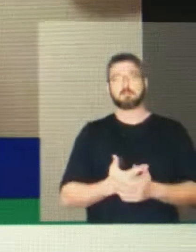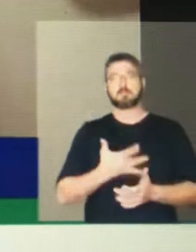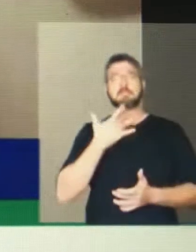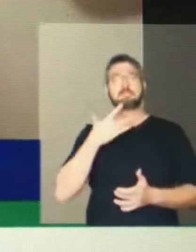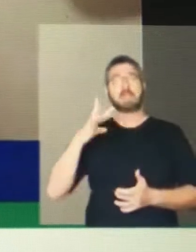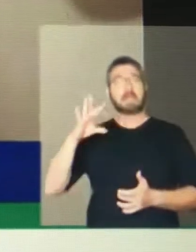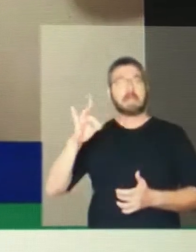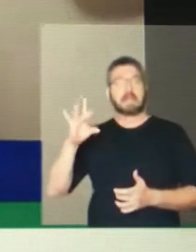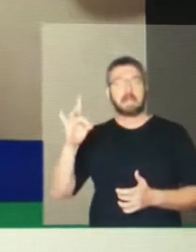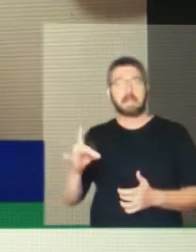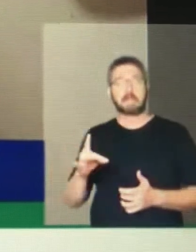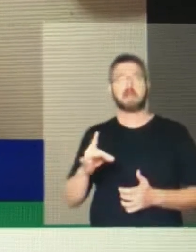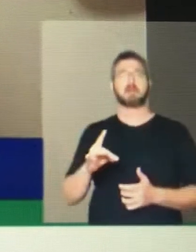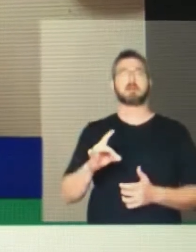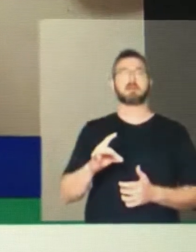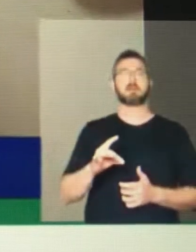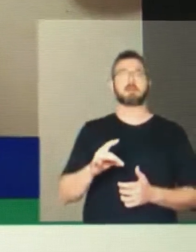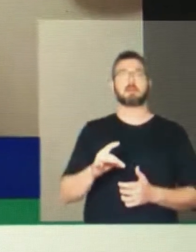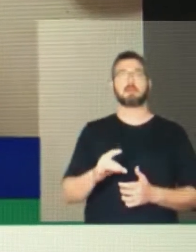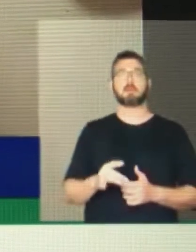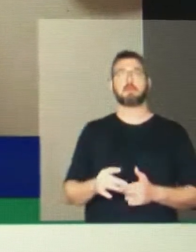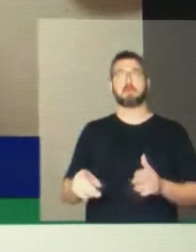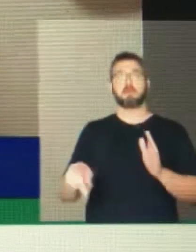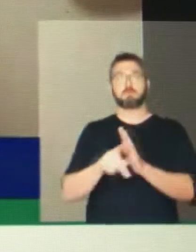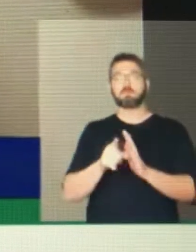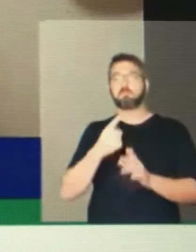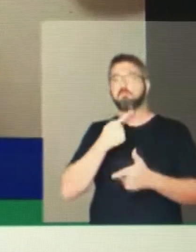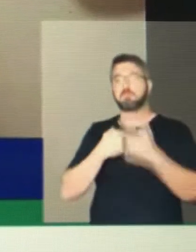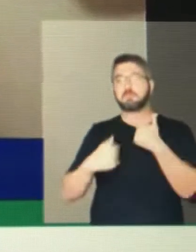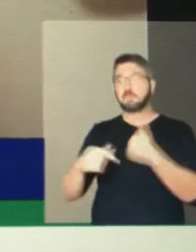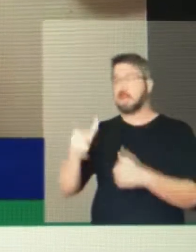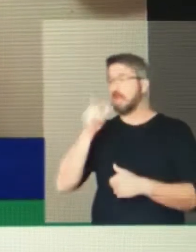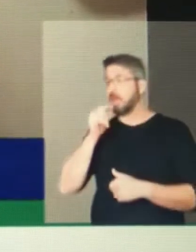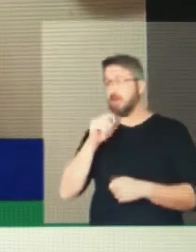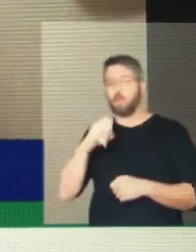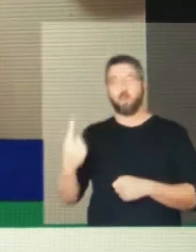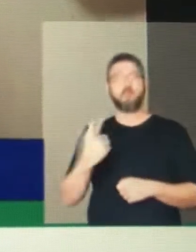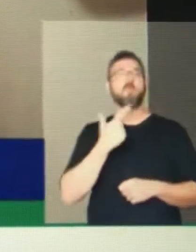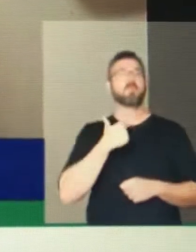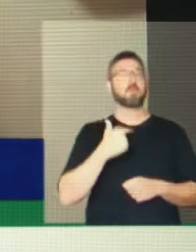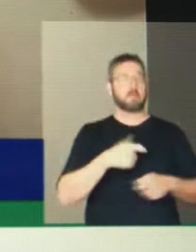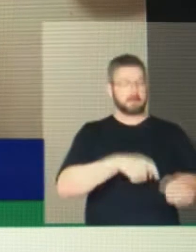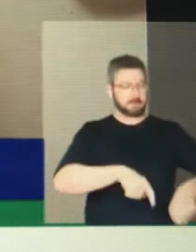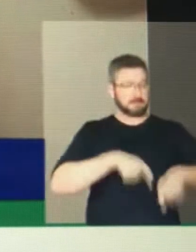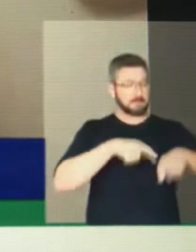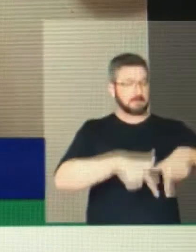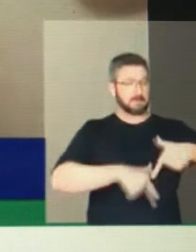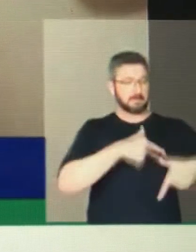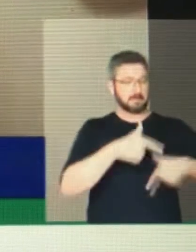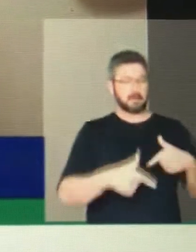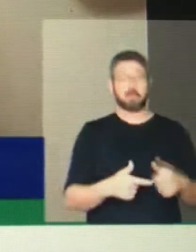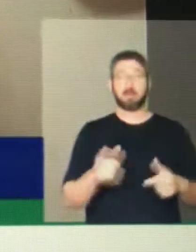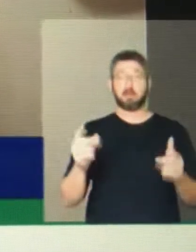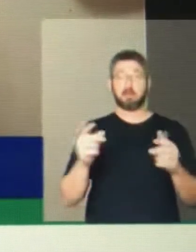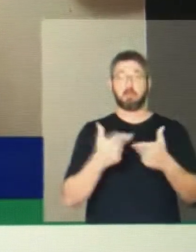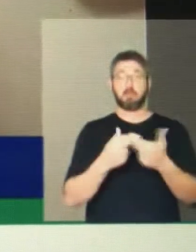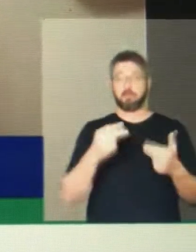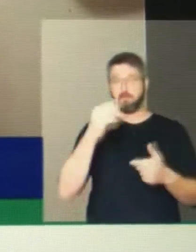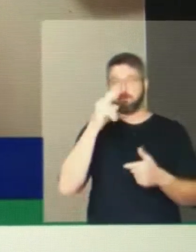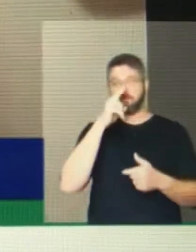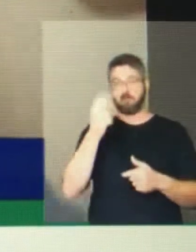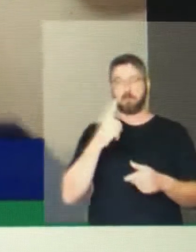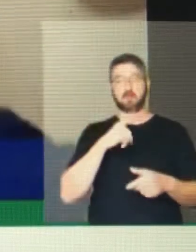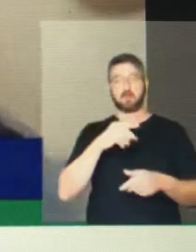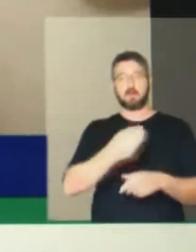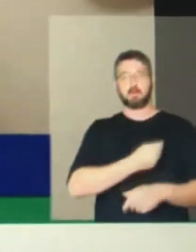de fragelo humano em cujas raízes precisamos atuar urgentemente. Fica o desafio de cada